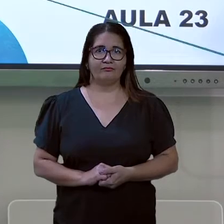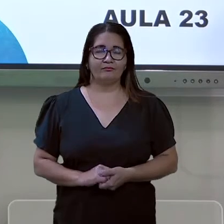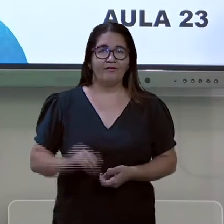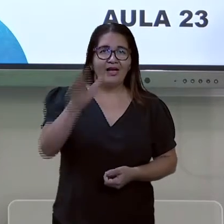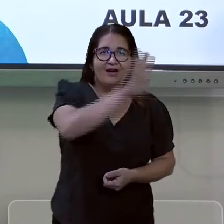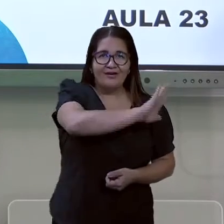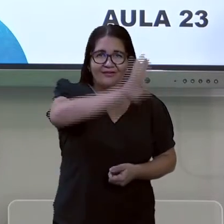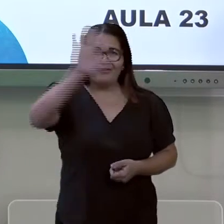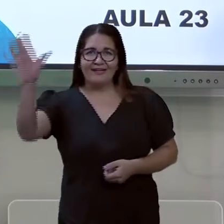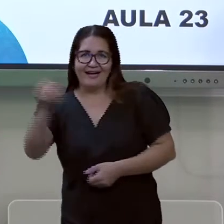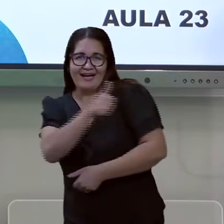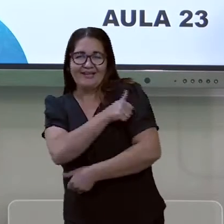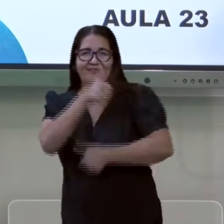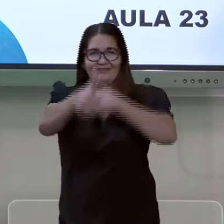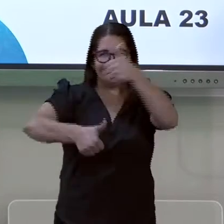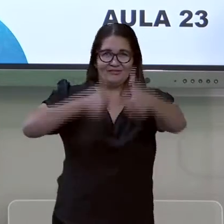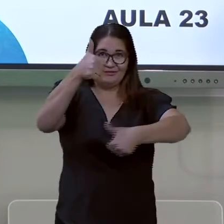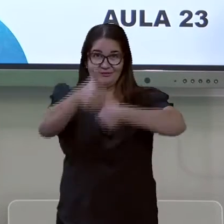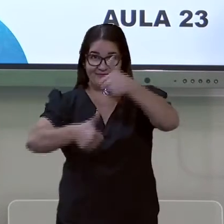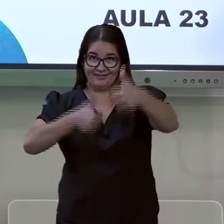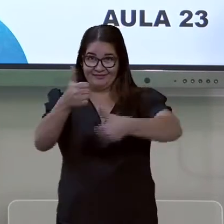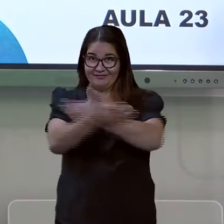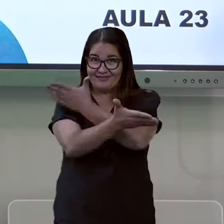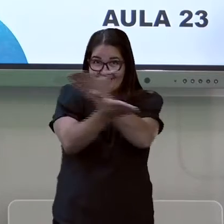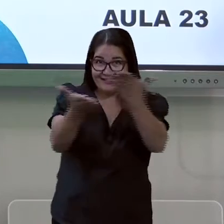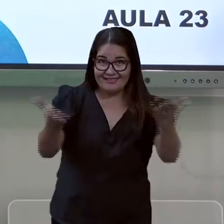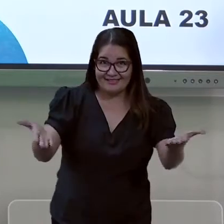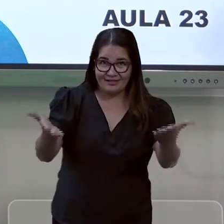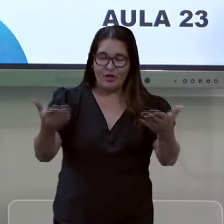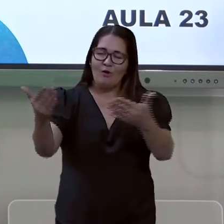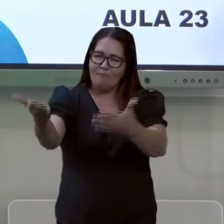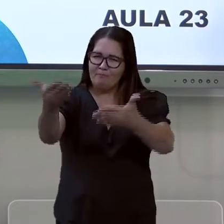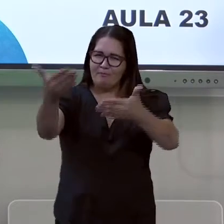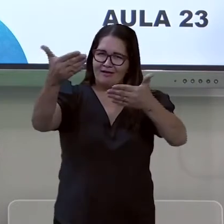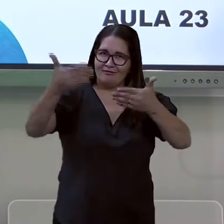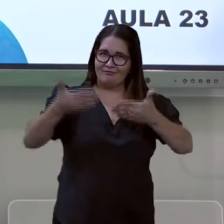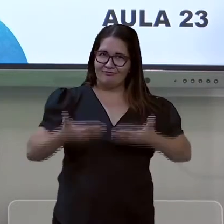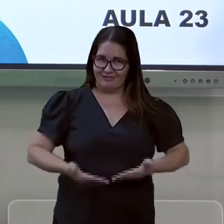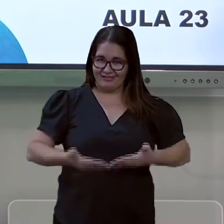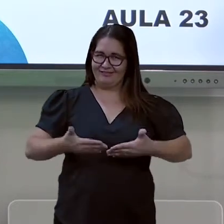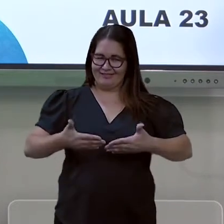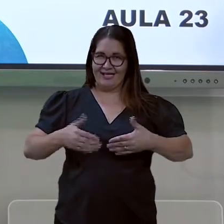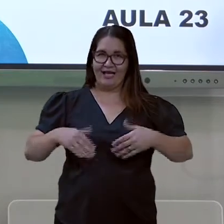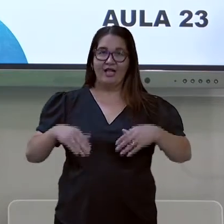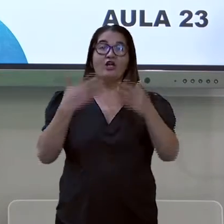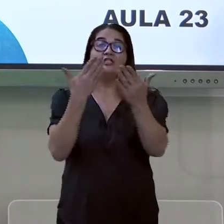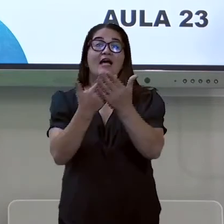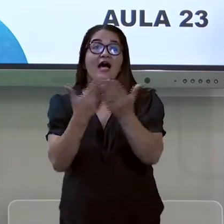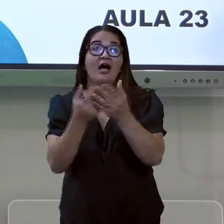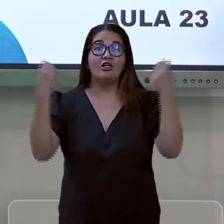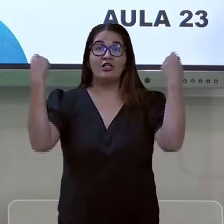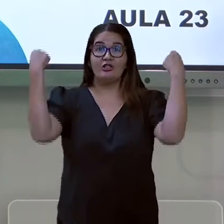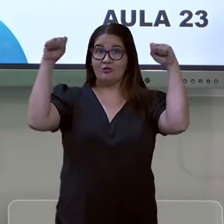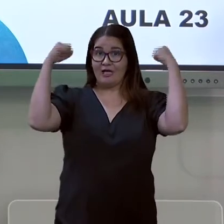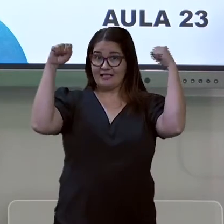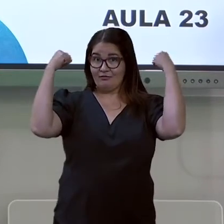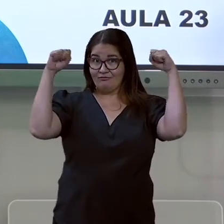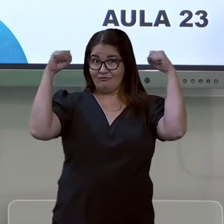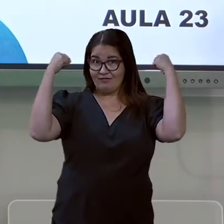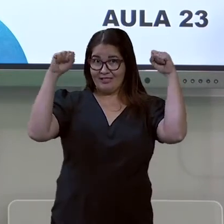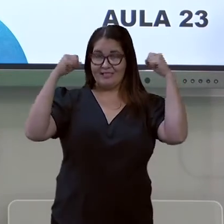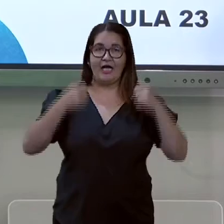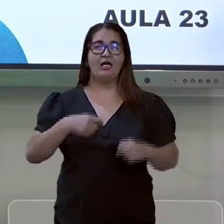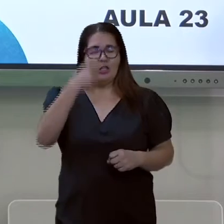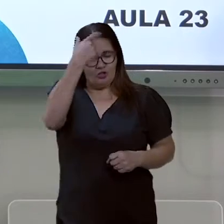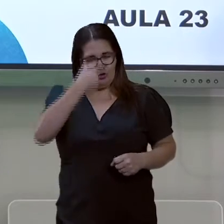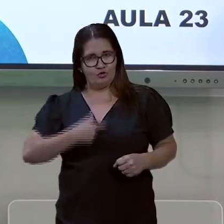Olá, estudantes! Tudo bem com vocês? Sejam muito bem-vindos à nossa aula de Educação Física de hoje. Eu